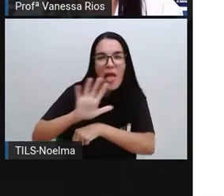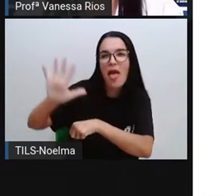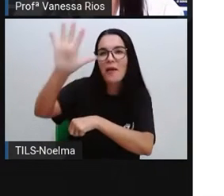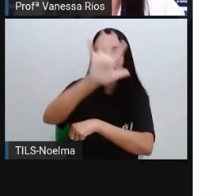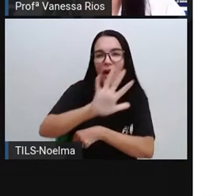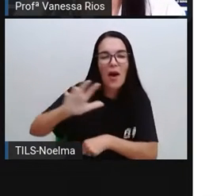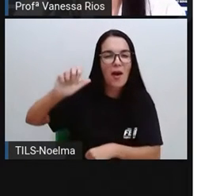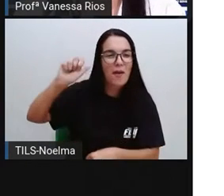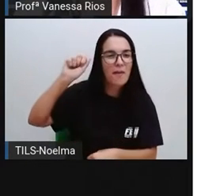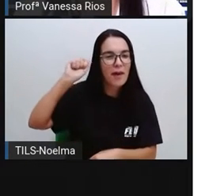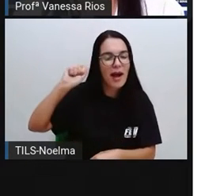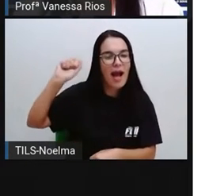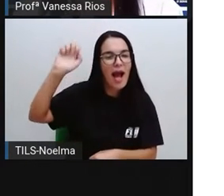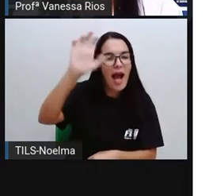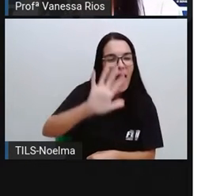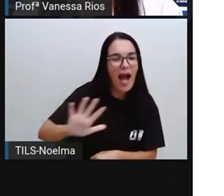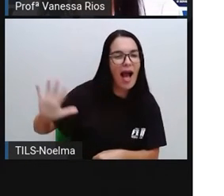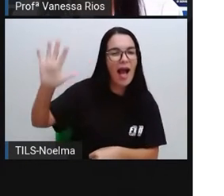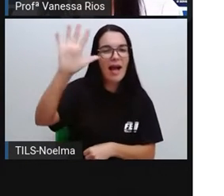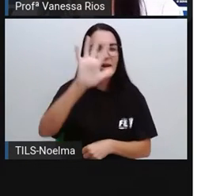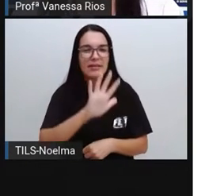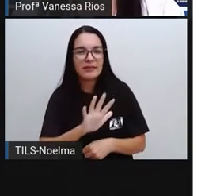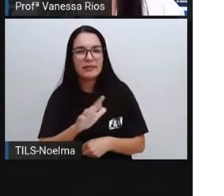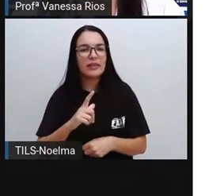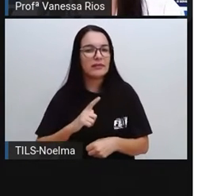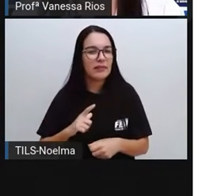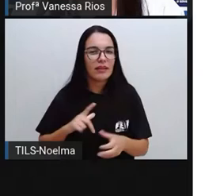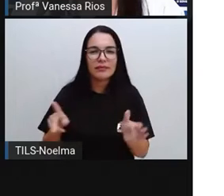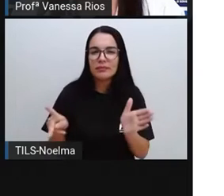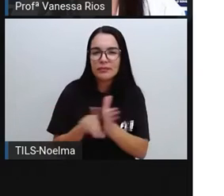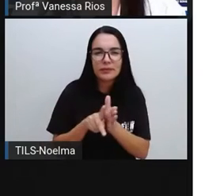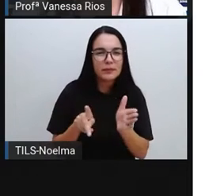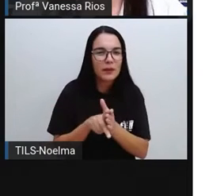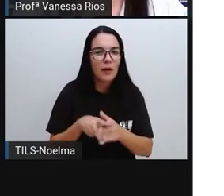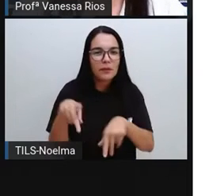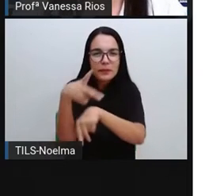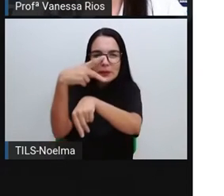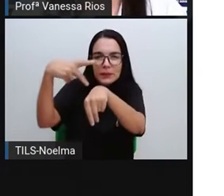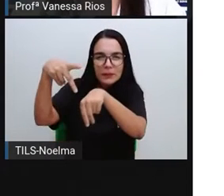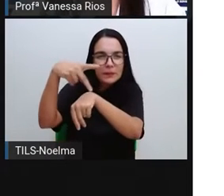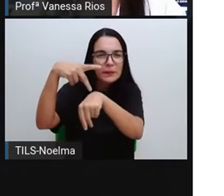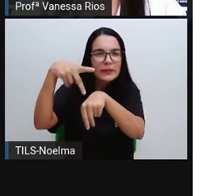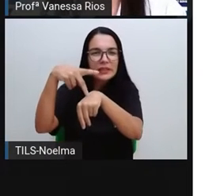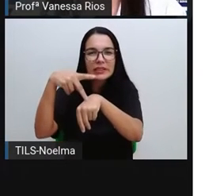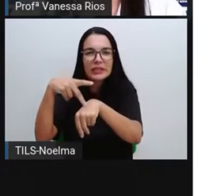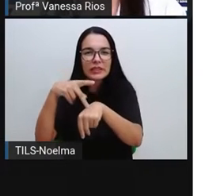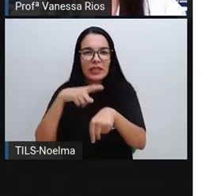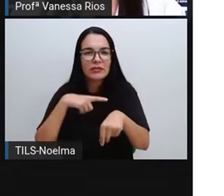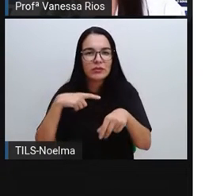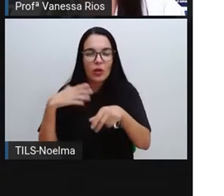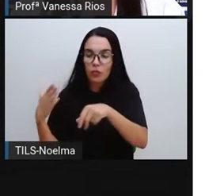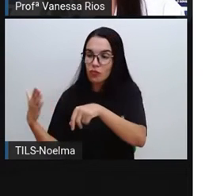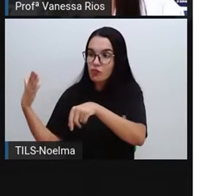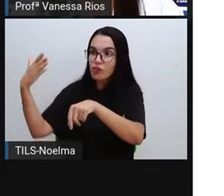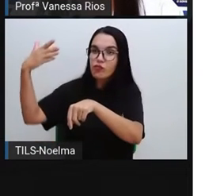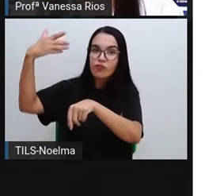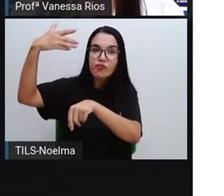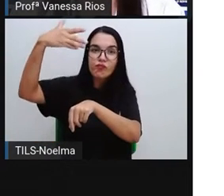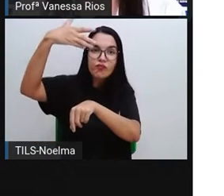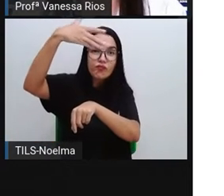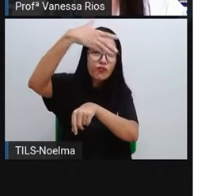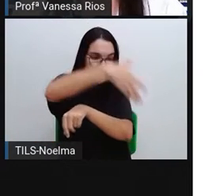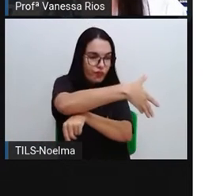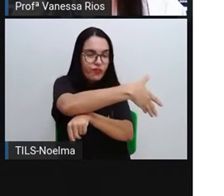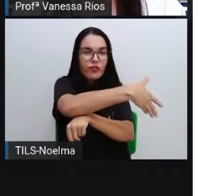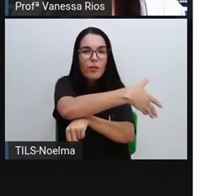a Ásia, passam pela Sibéria. Aí existem as teorias de que atravessaram o Estreito de Bering,